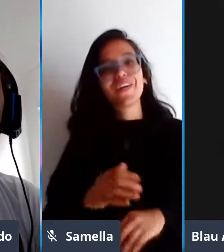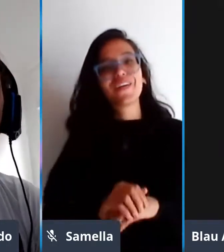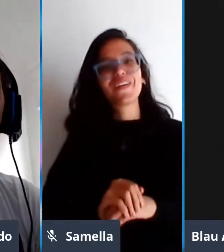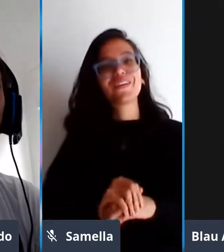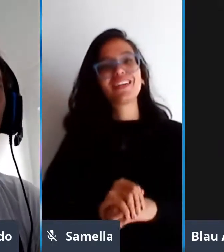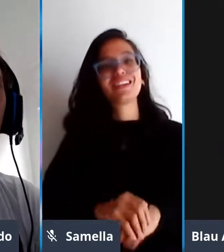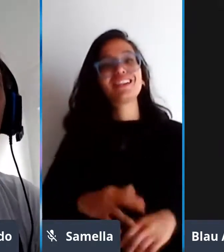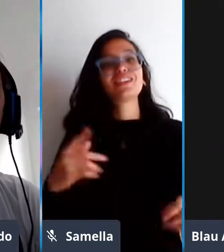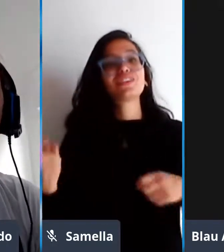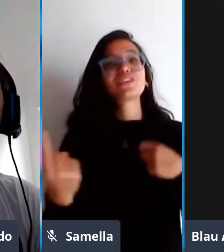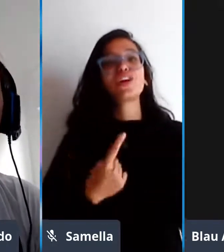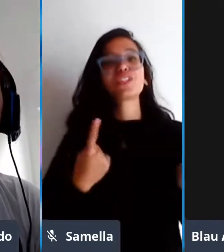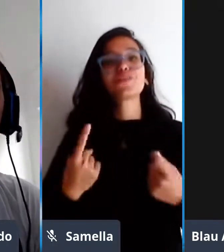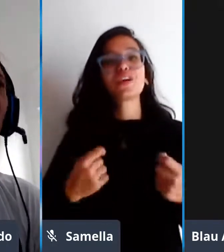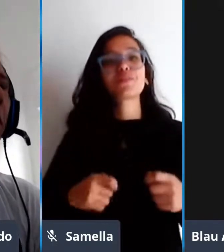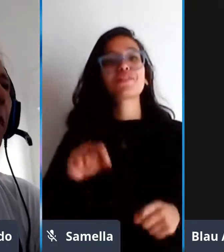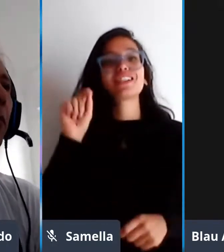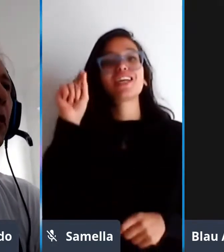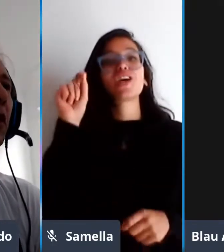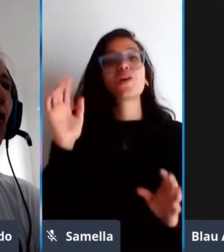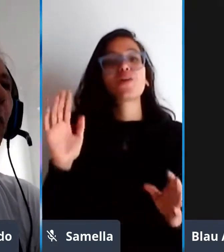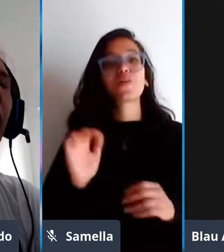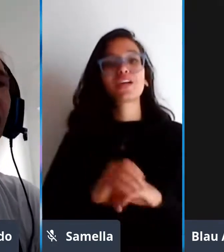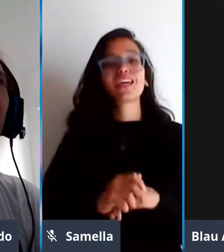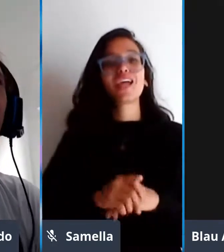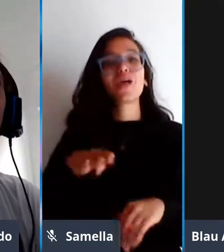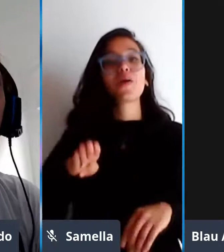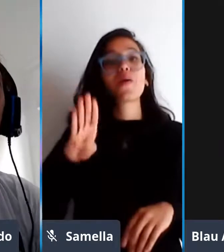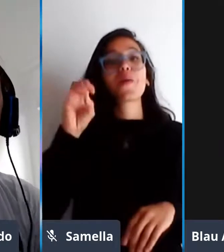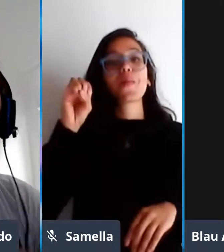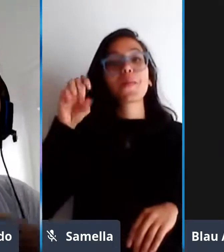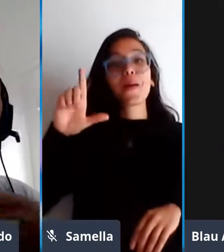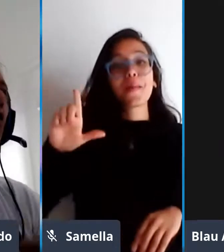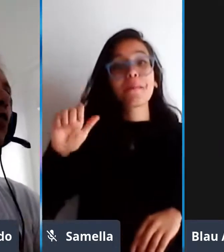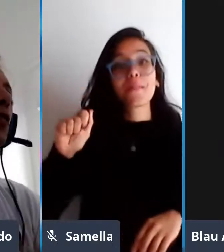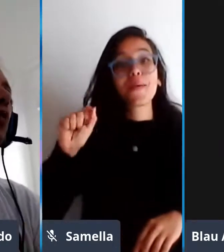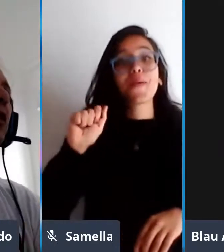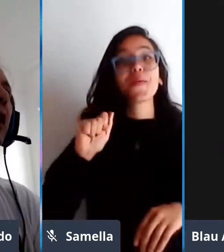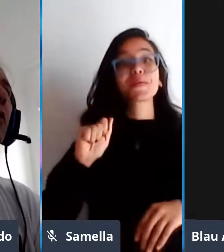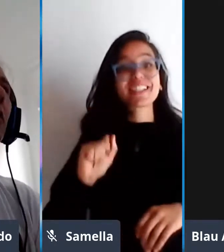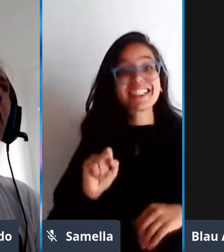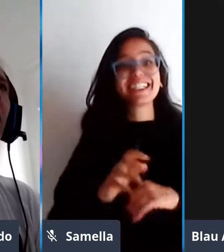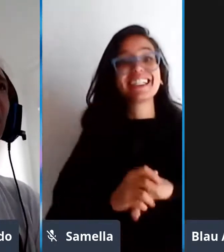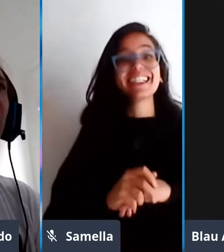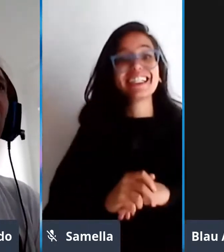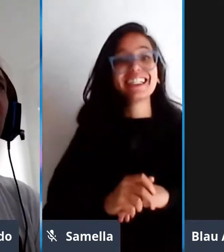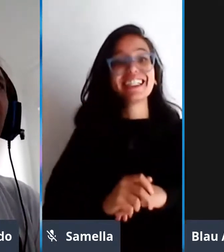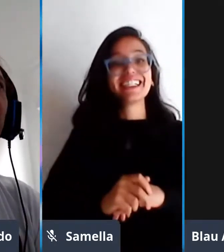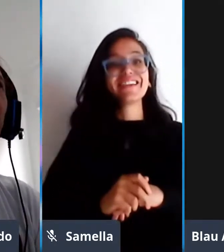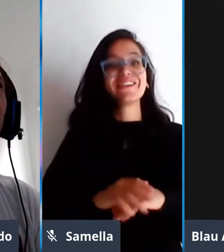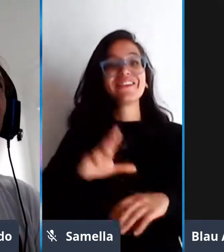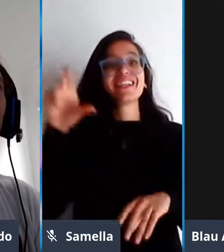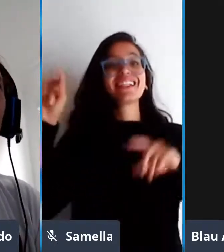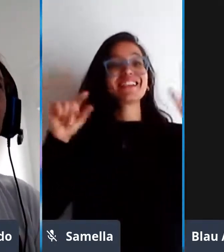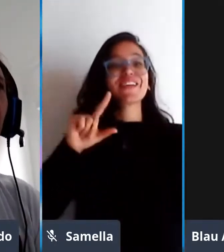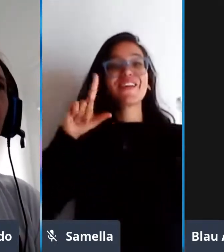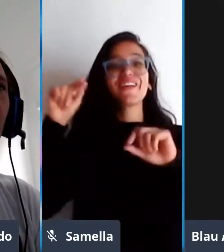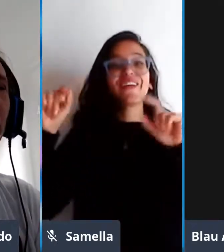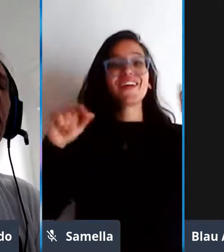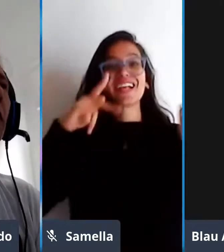também um sorteio de uma bolsa aqui agora pra poder somar né pra mais um sorteio então seria da